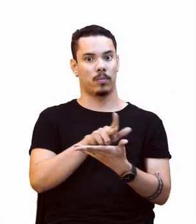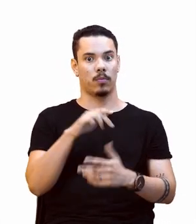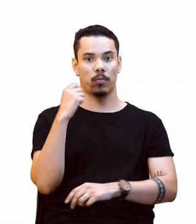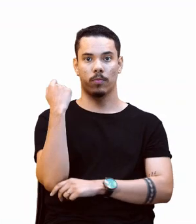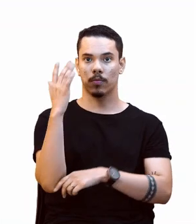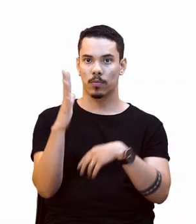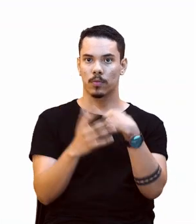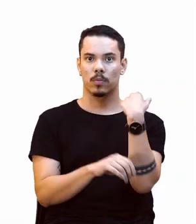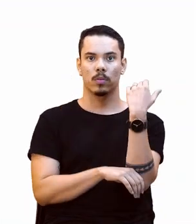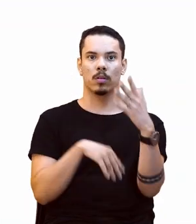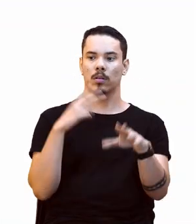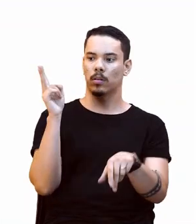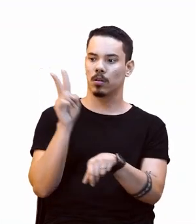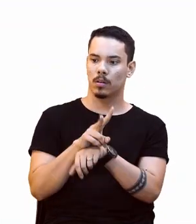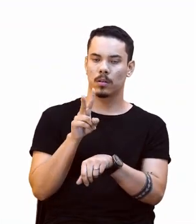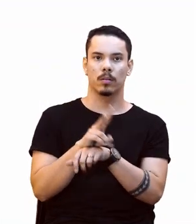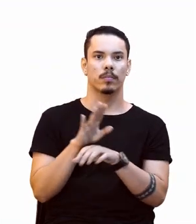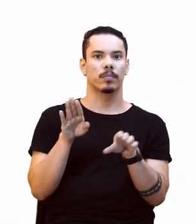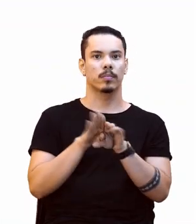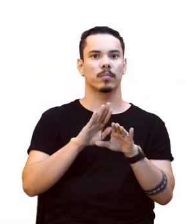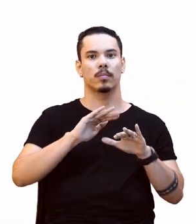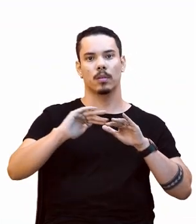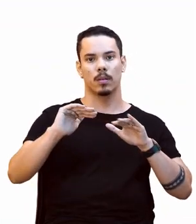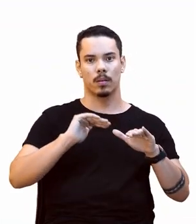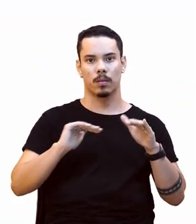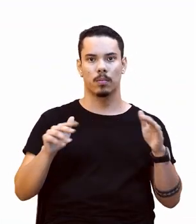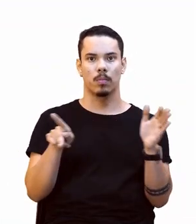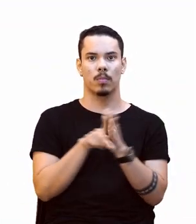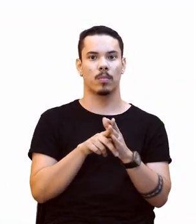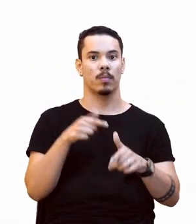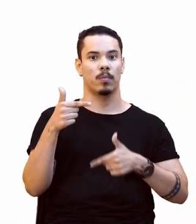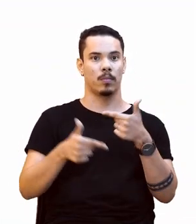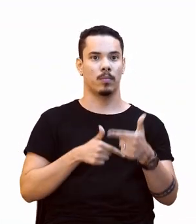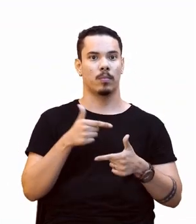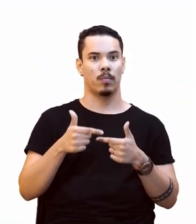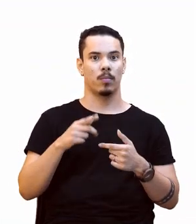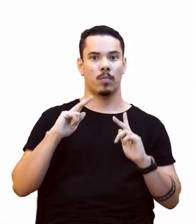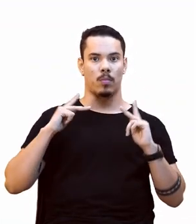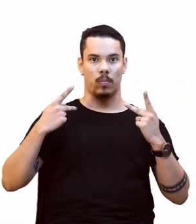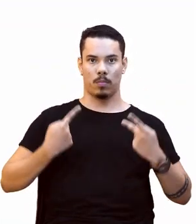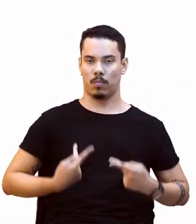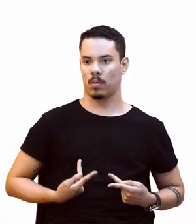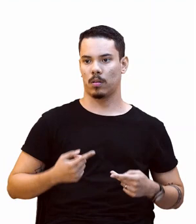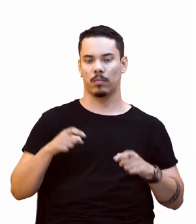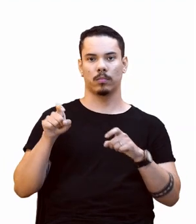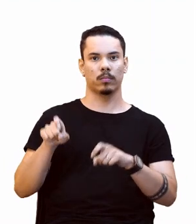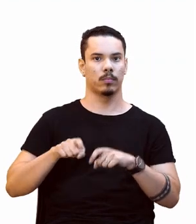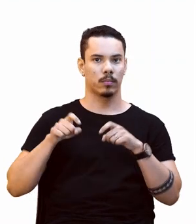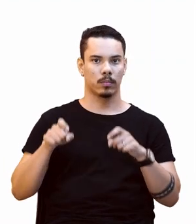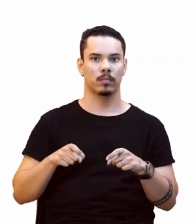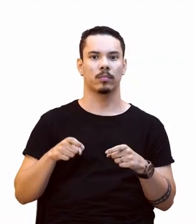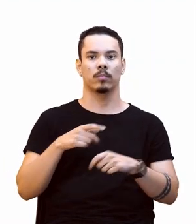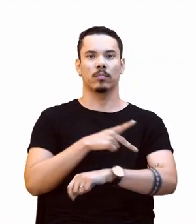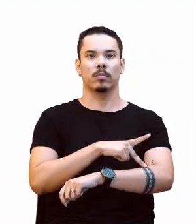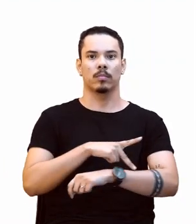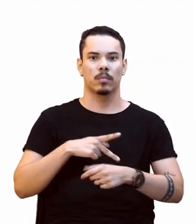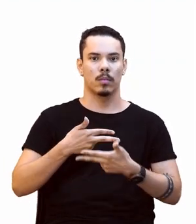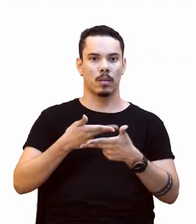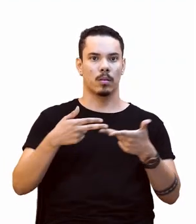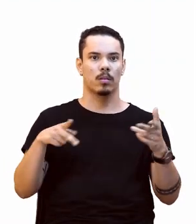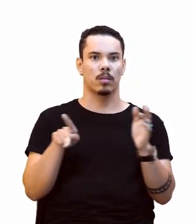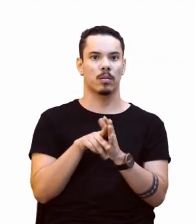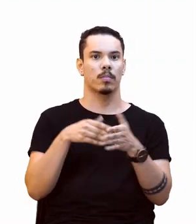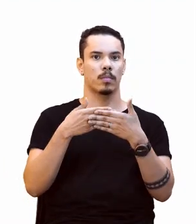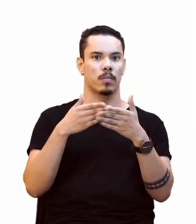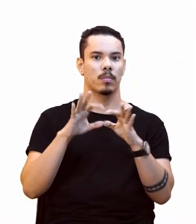unidade de conservação que são separados por trabalho do ser humano, como agricultura, estradas, clareiras, abertas para